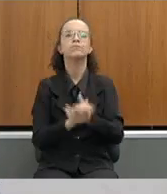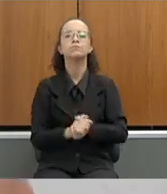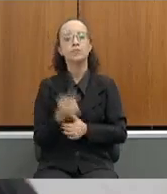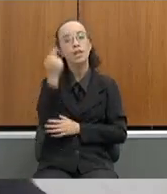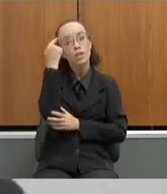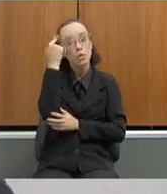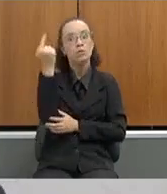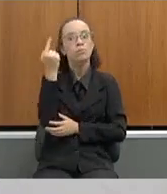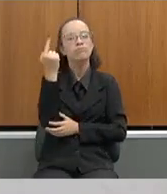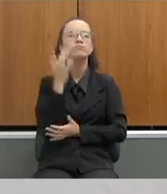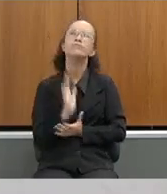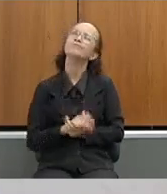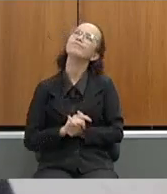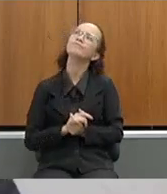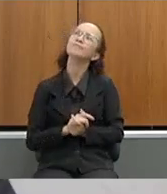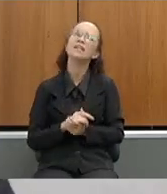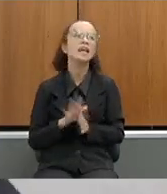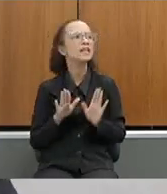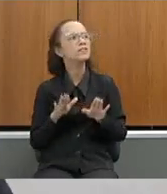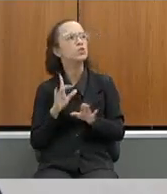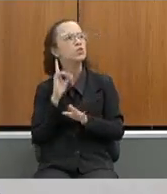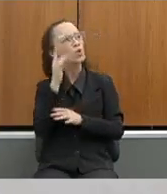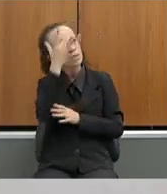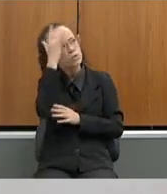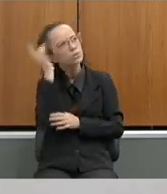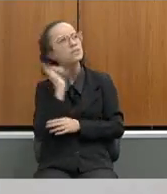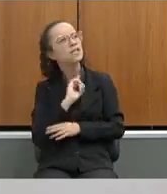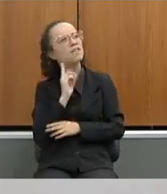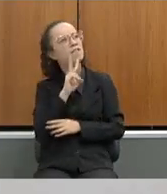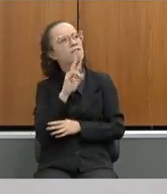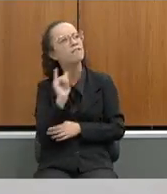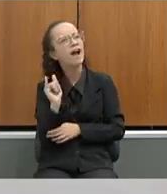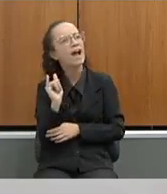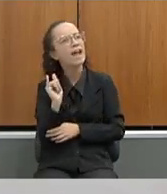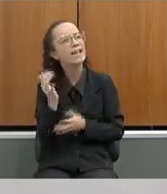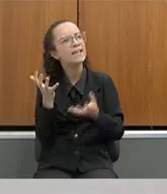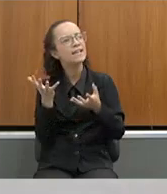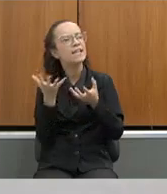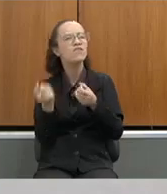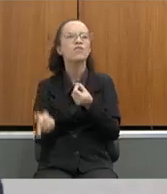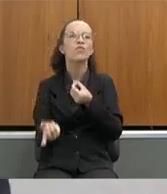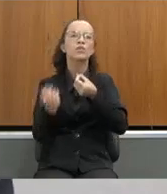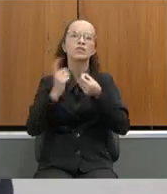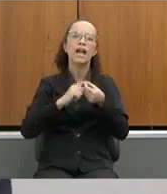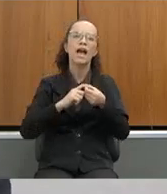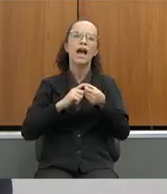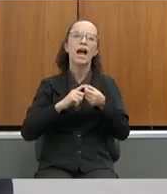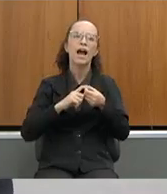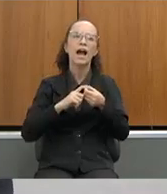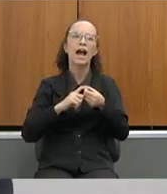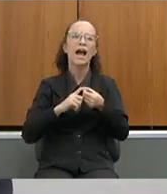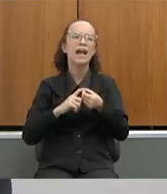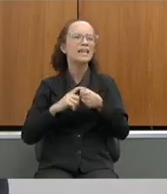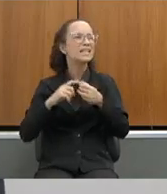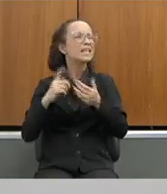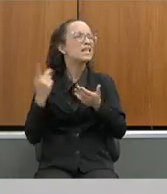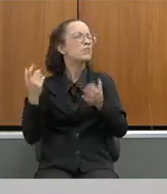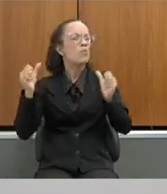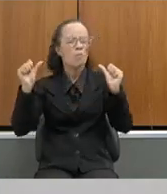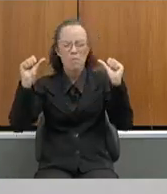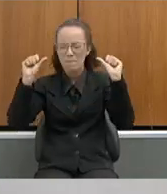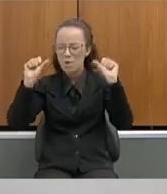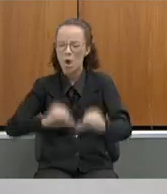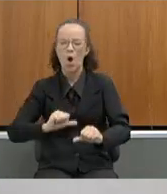gente, será que os mineiros um dia vão querer voltar àquela tragédia que aconteceu